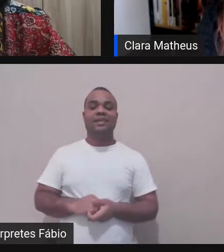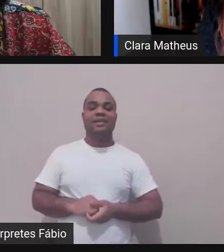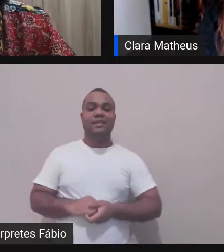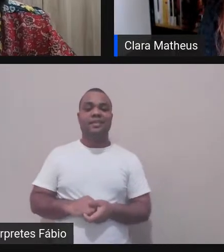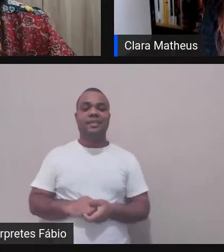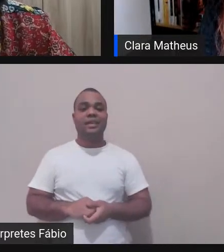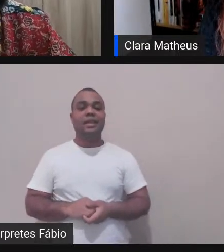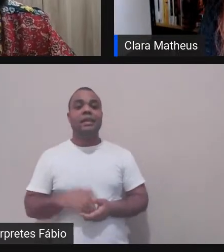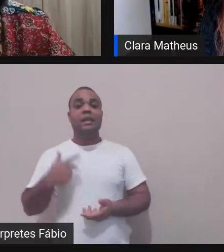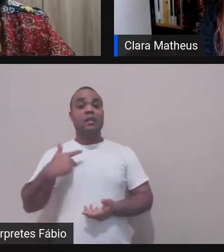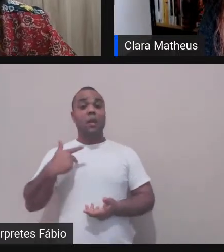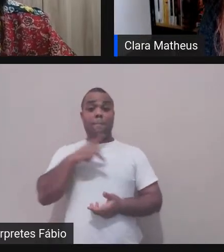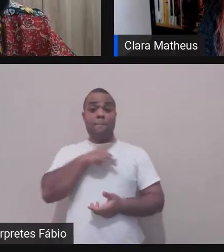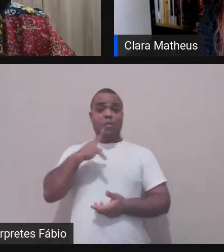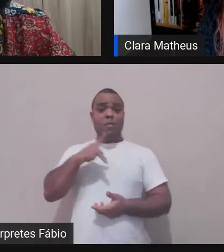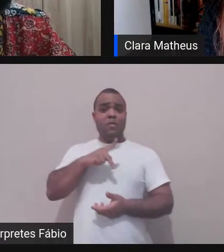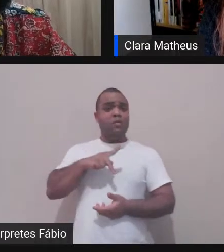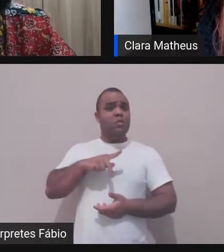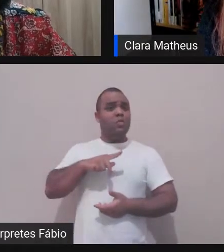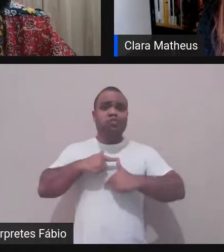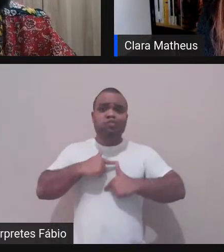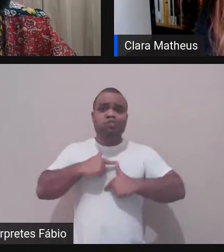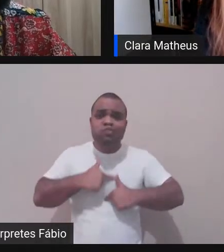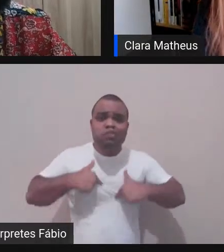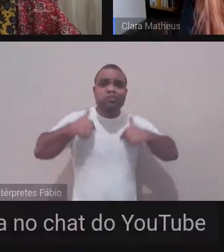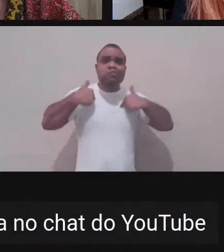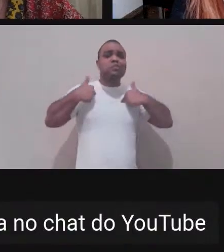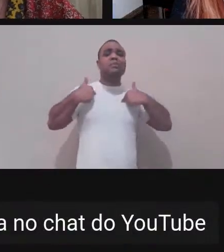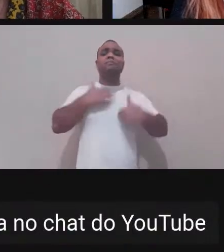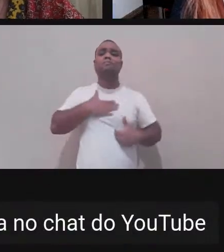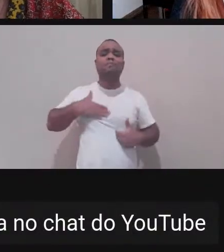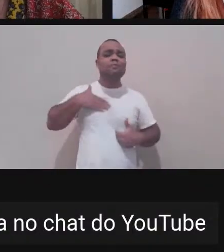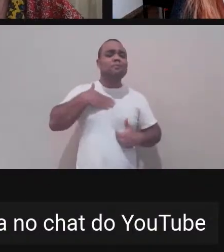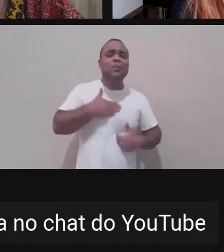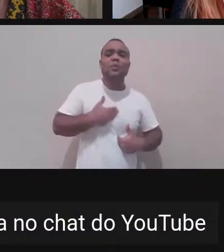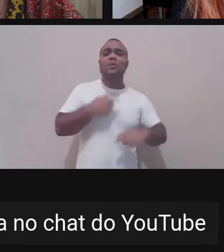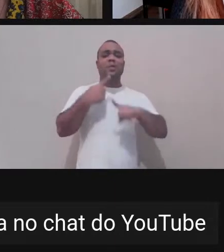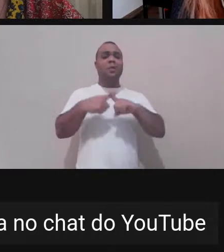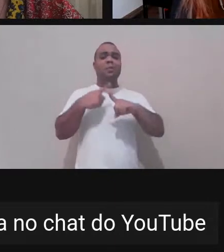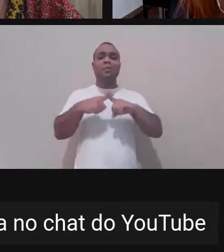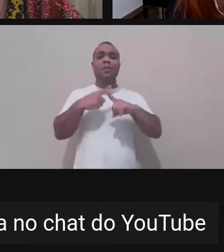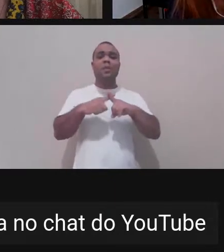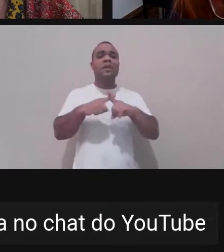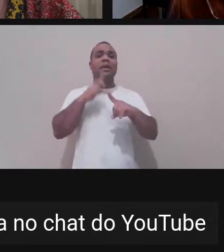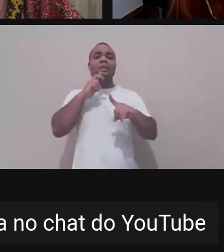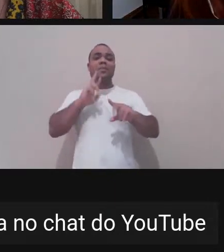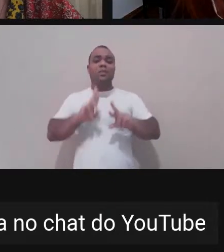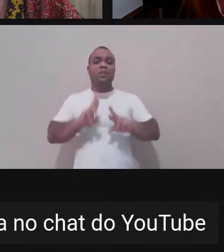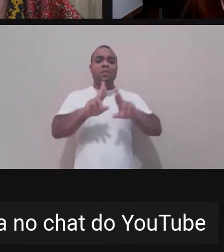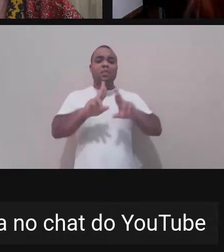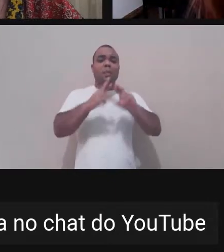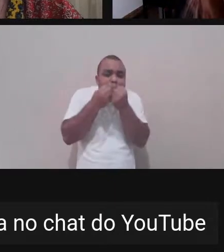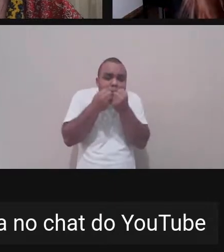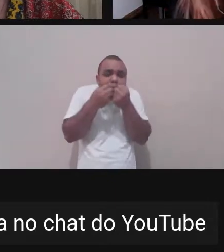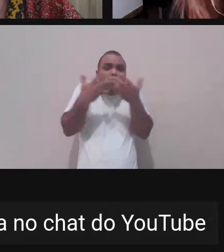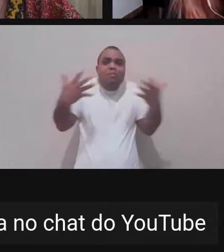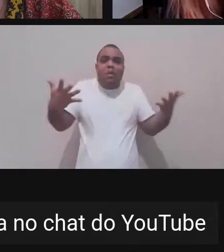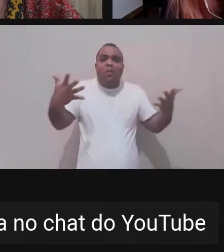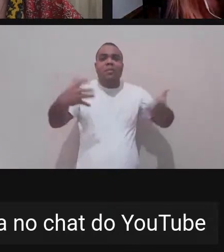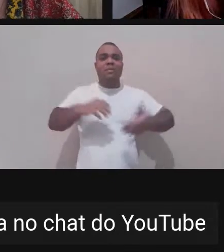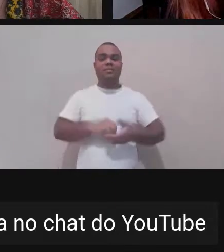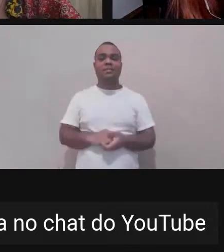tão bons. E, então, você quer falar um pouquinho da publicação que a gente fez, Clara? Ah, posso. É, a gente fez essa